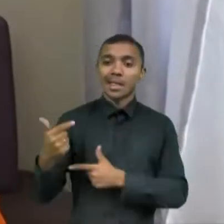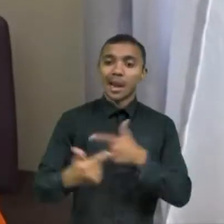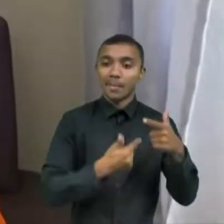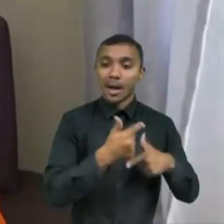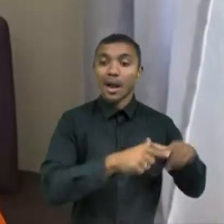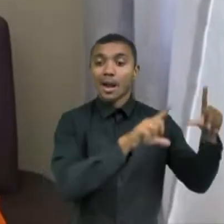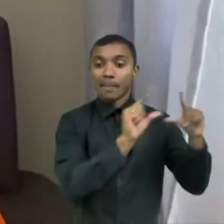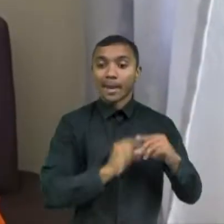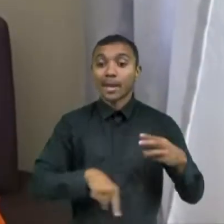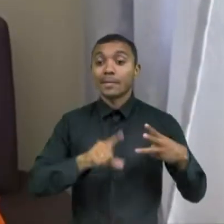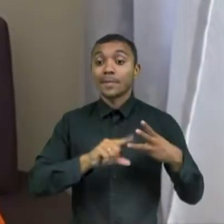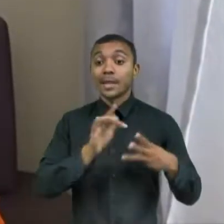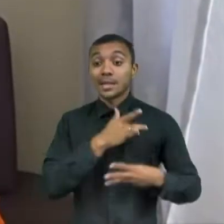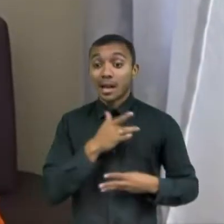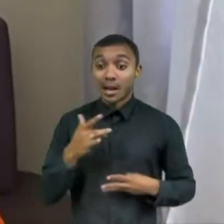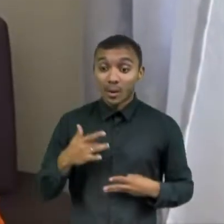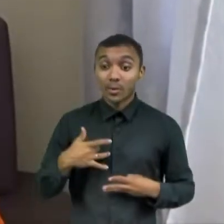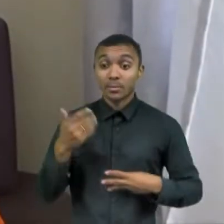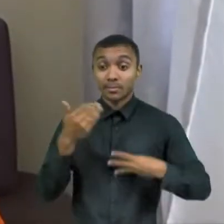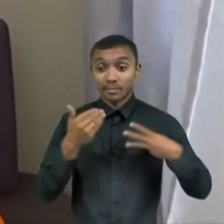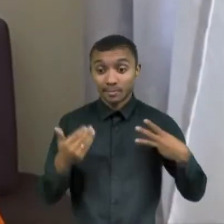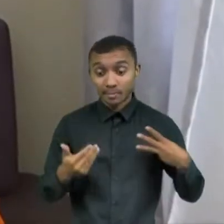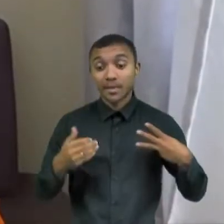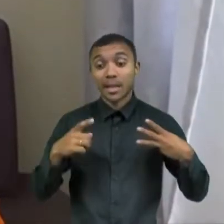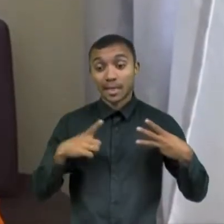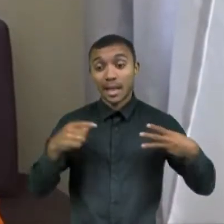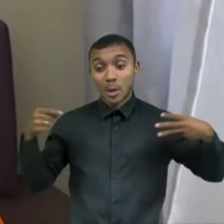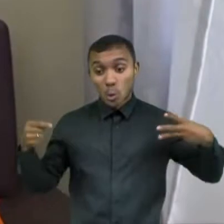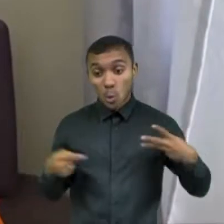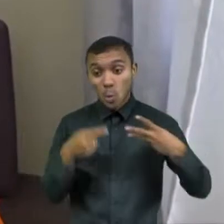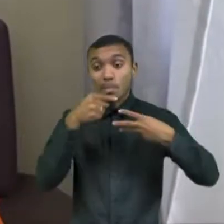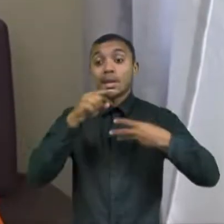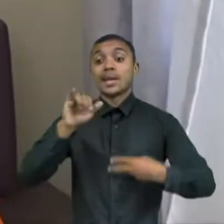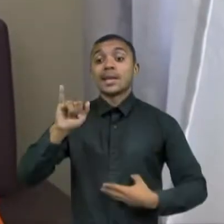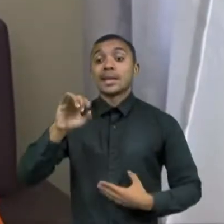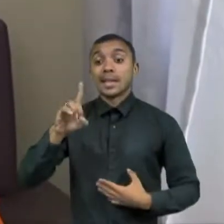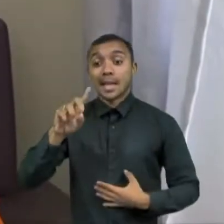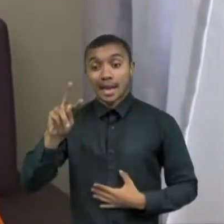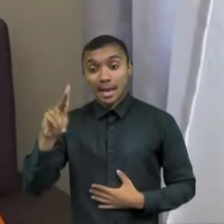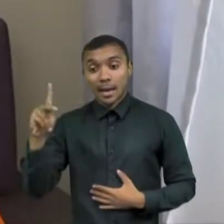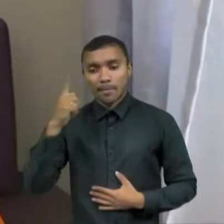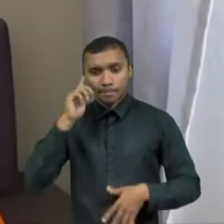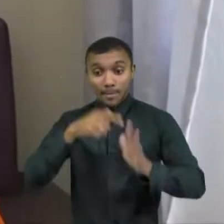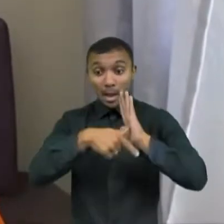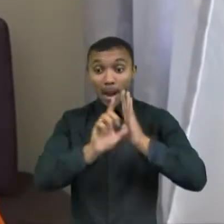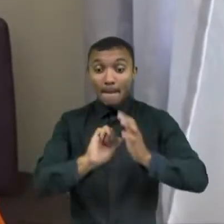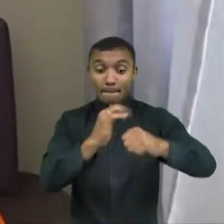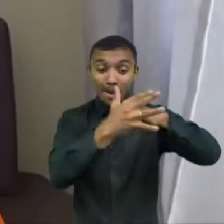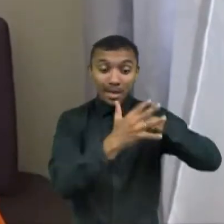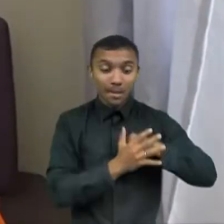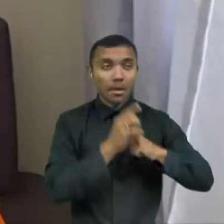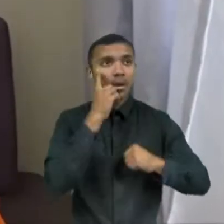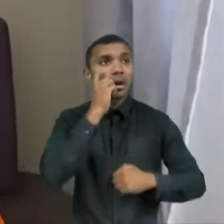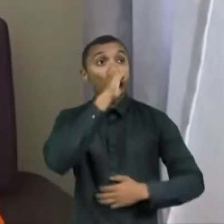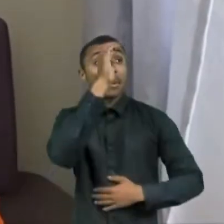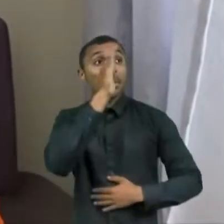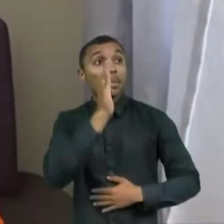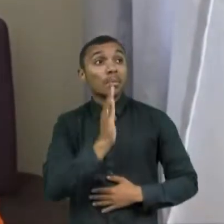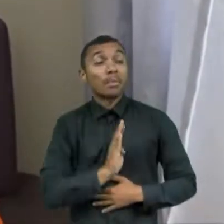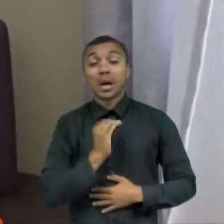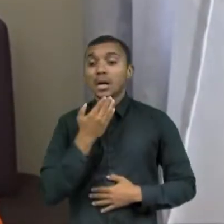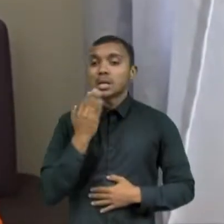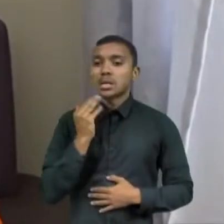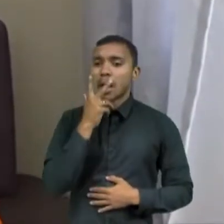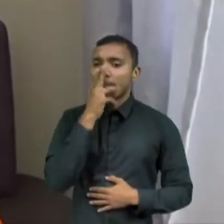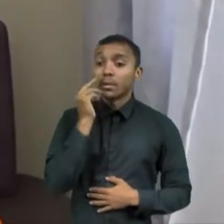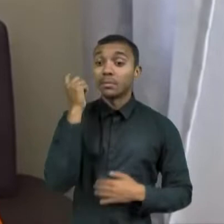saúde e são aqueles que mexem com esse resultado. Durante a pandemia, nós tivemos um Estado brasileiro que pouco se preocupou ou se